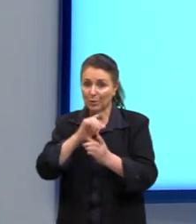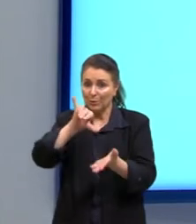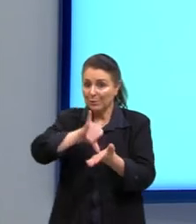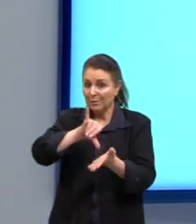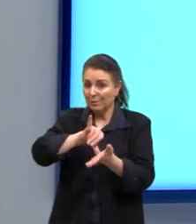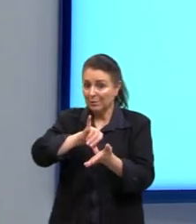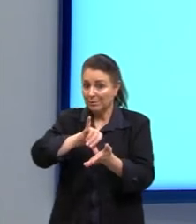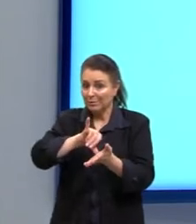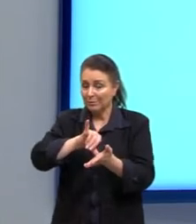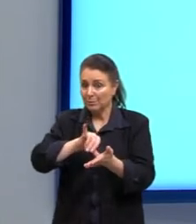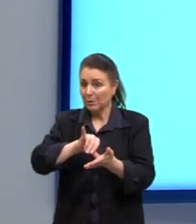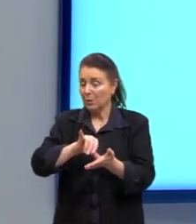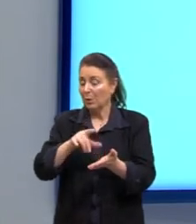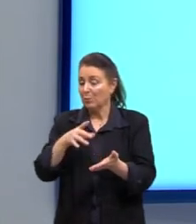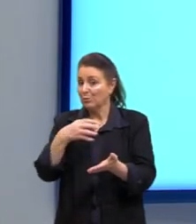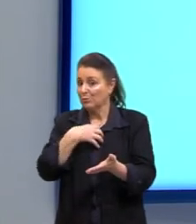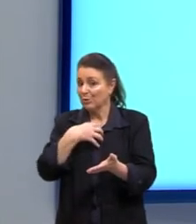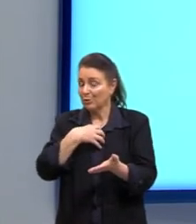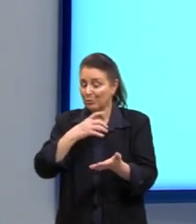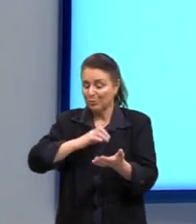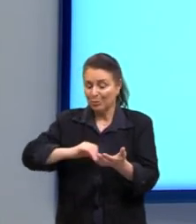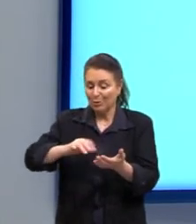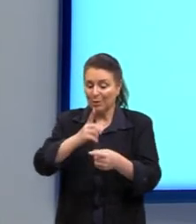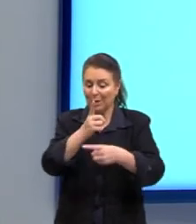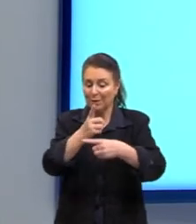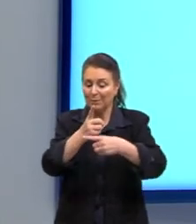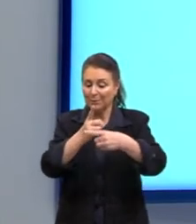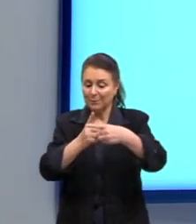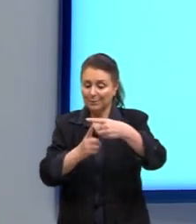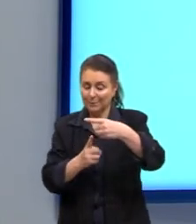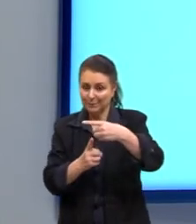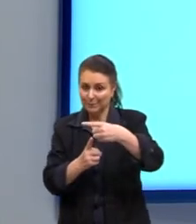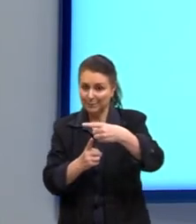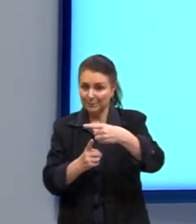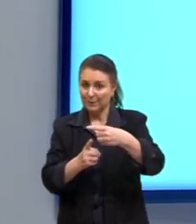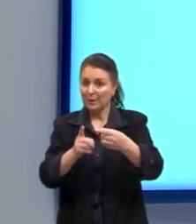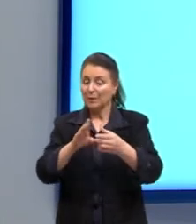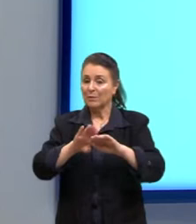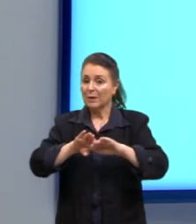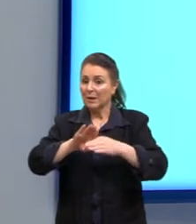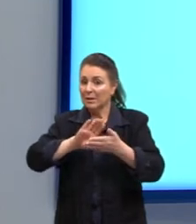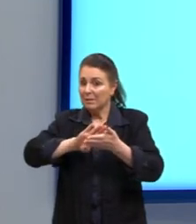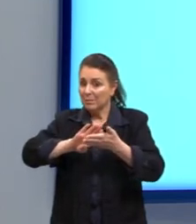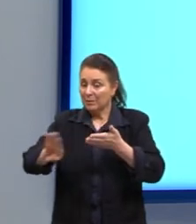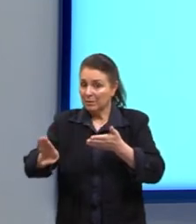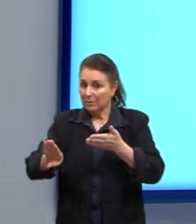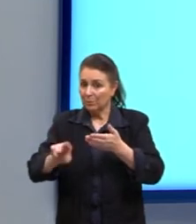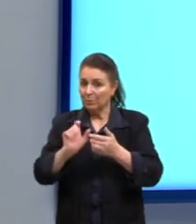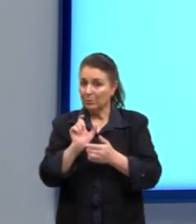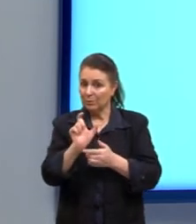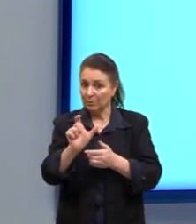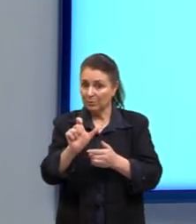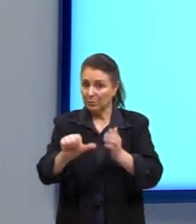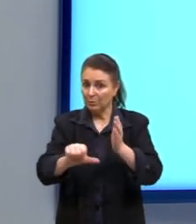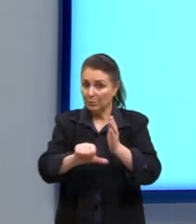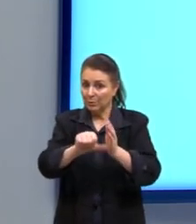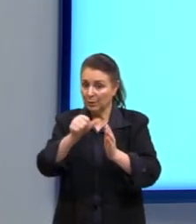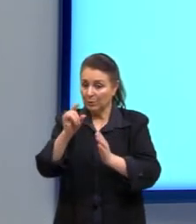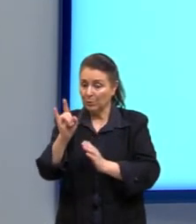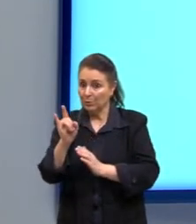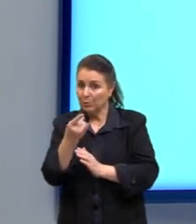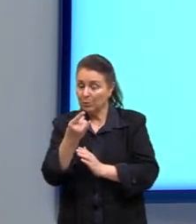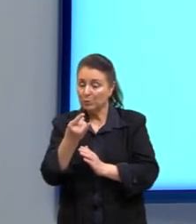formas de calcular a mediana. Aqui, então, eu vou ir eliminando os termos, né? Eliminei o primeiro e o último.